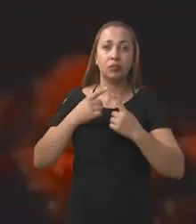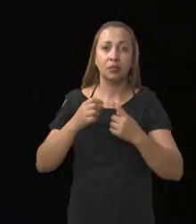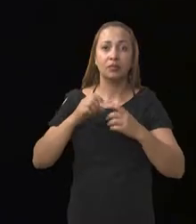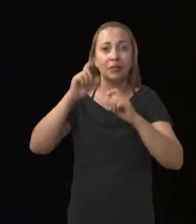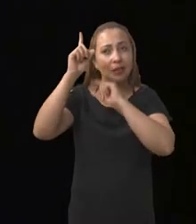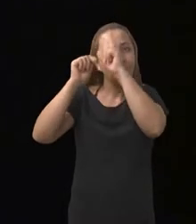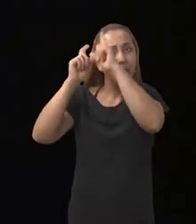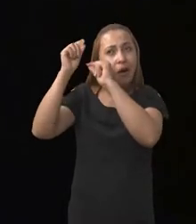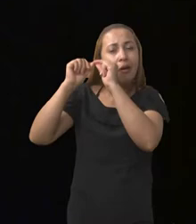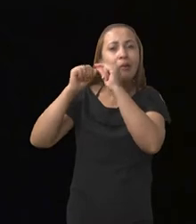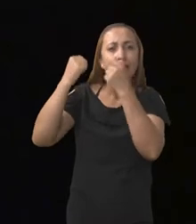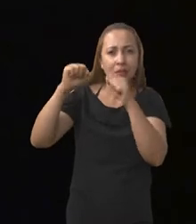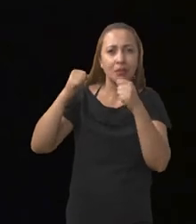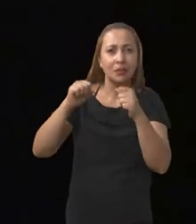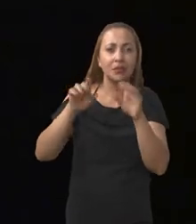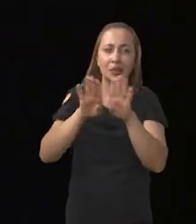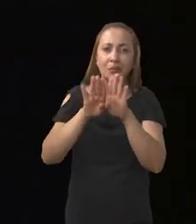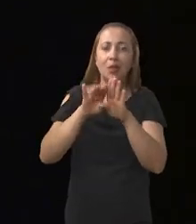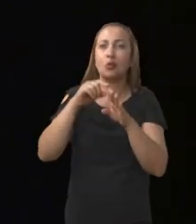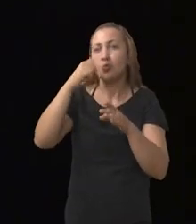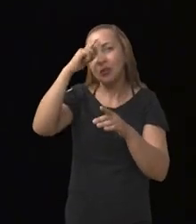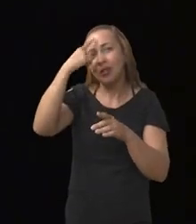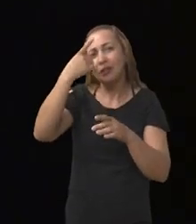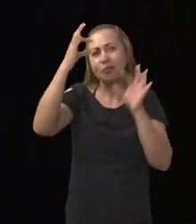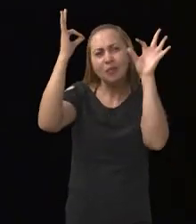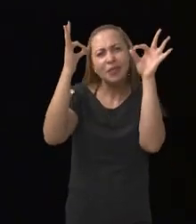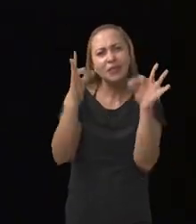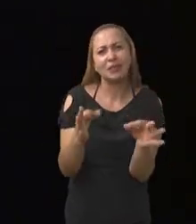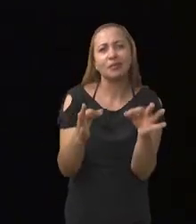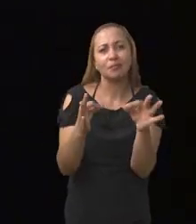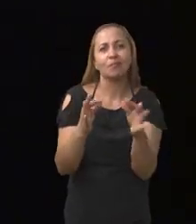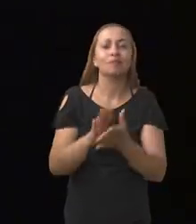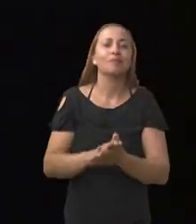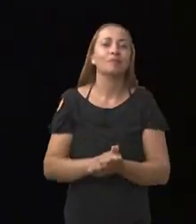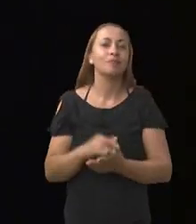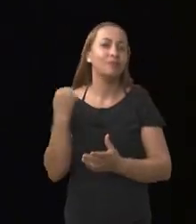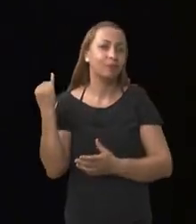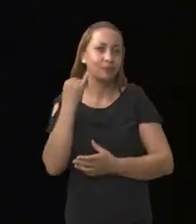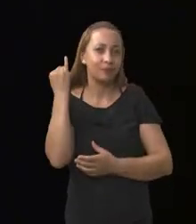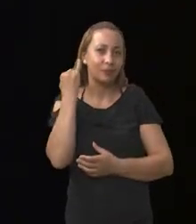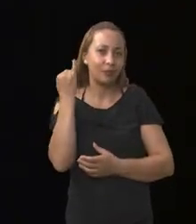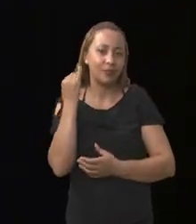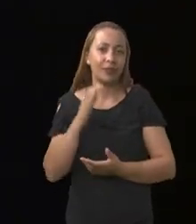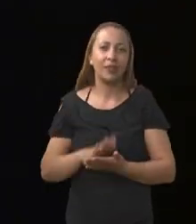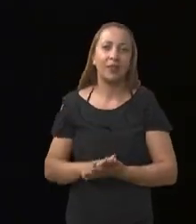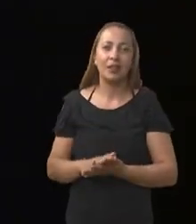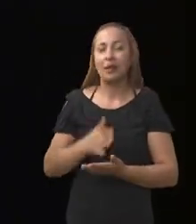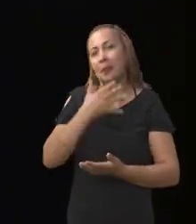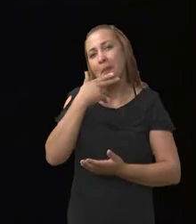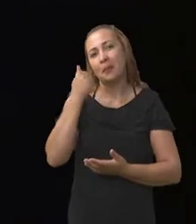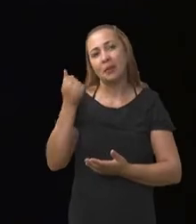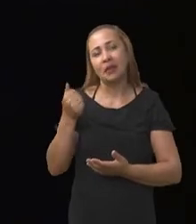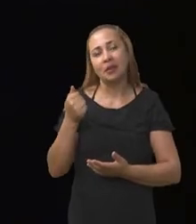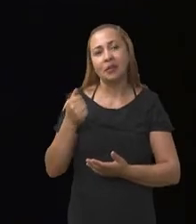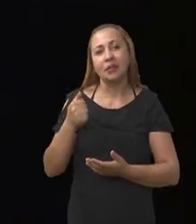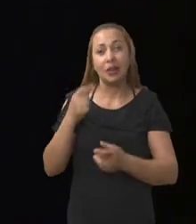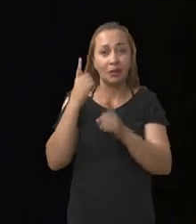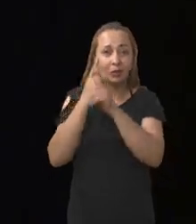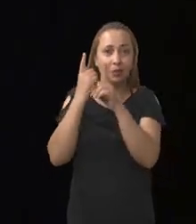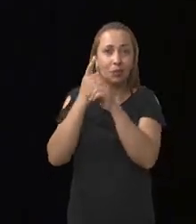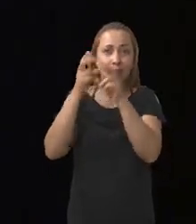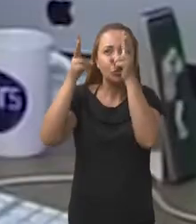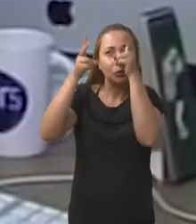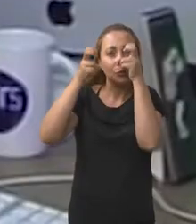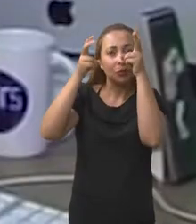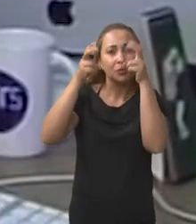calibrador ideal. E qual a importância desse calibrador? Exatamente, melhorar as precisões